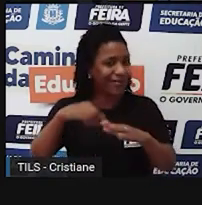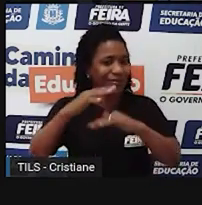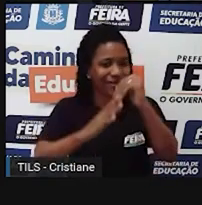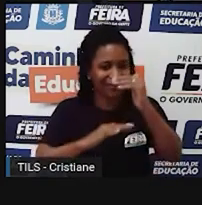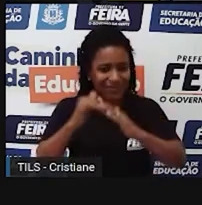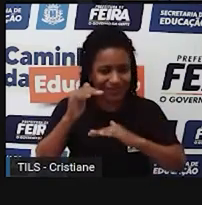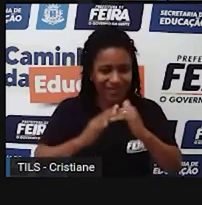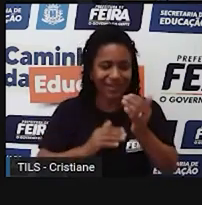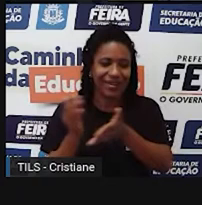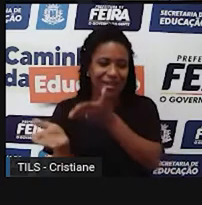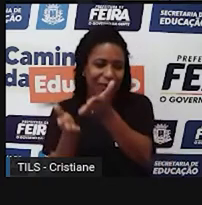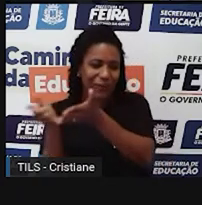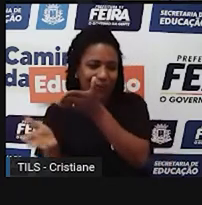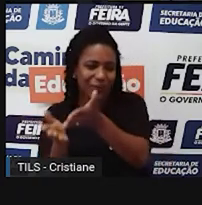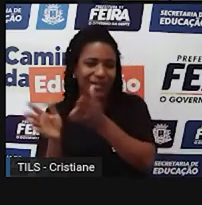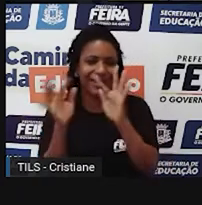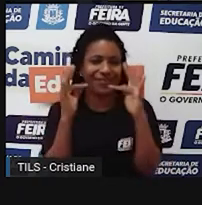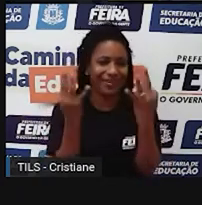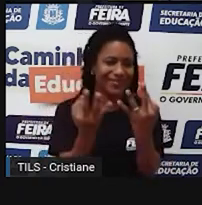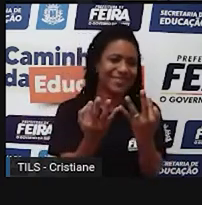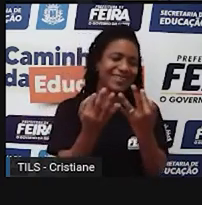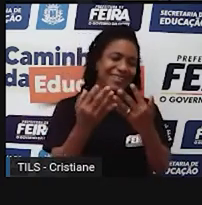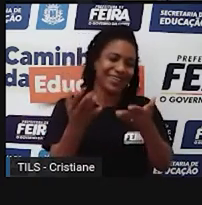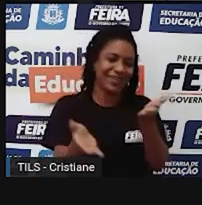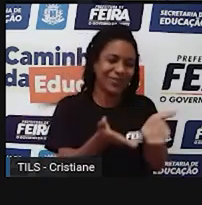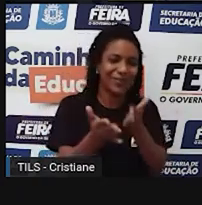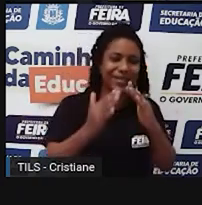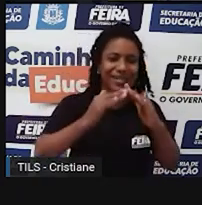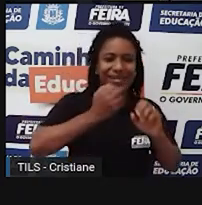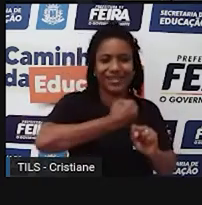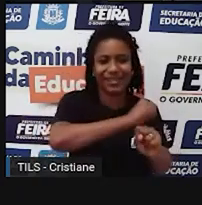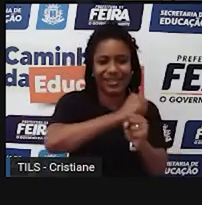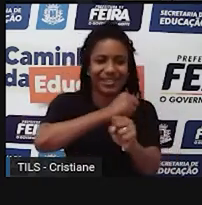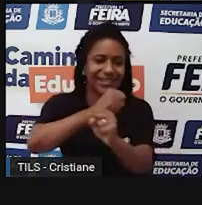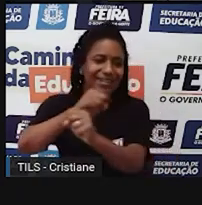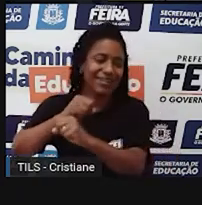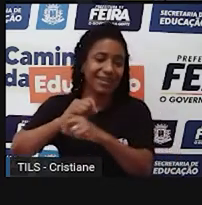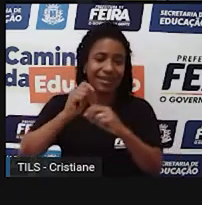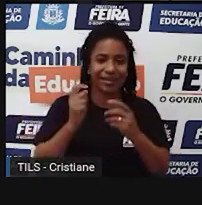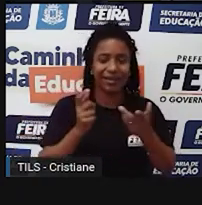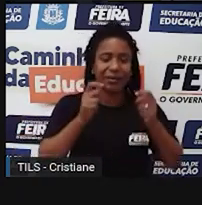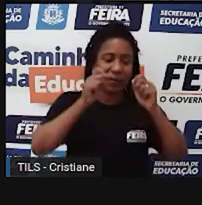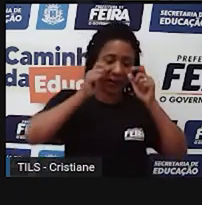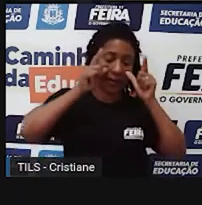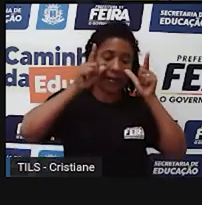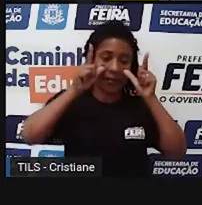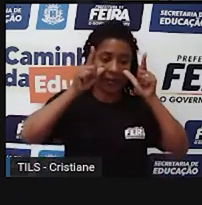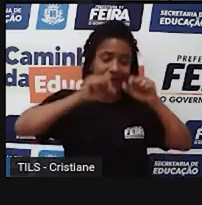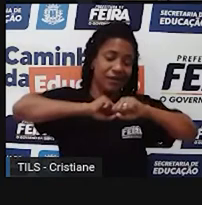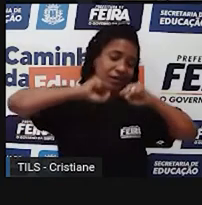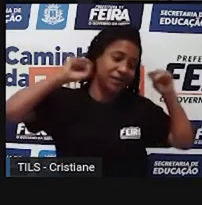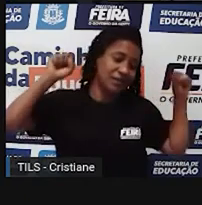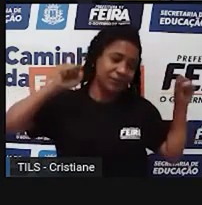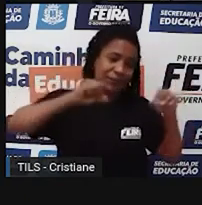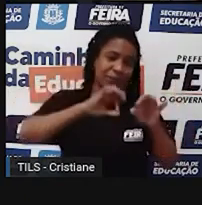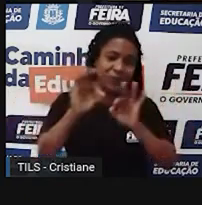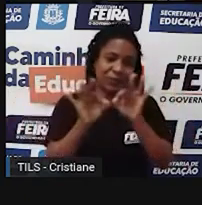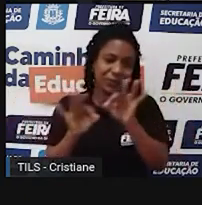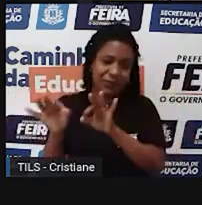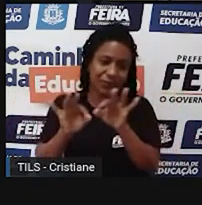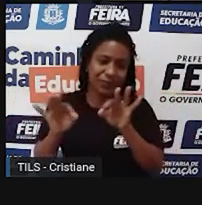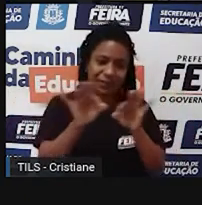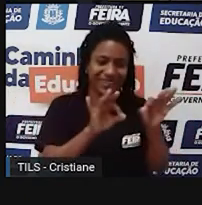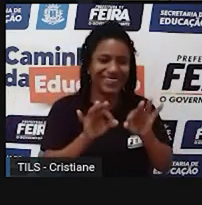da casa, da própria casa, da família, né? De modo geral. Desde a hora que acorda até a hora que vai dormir. Então, eu faço aqui um